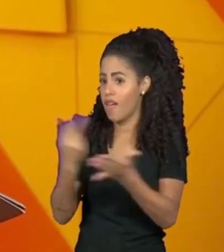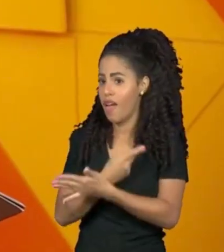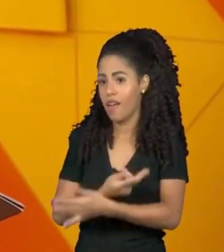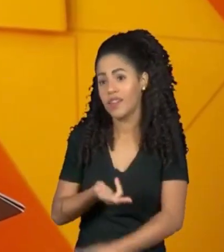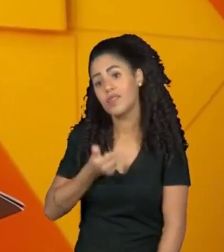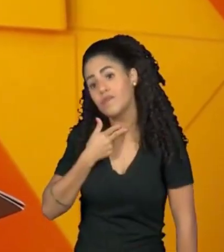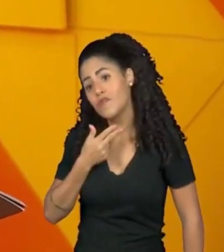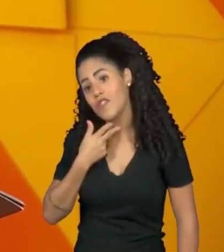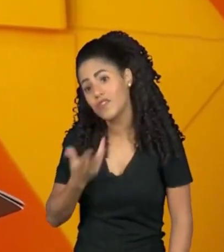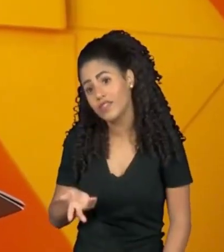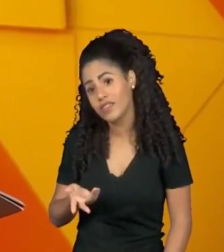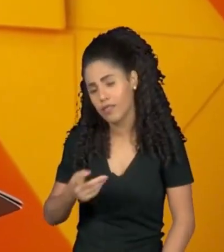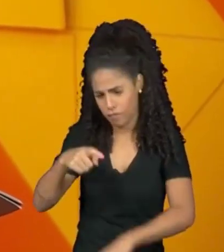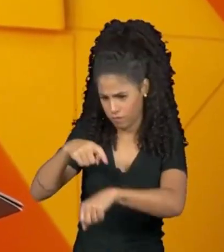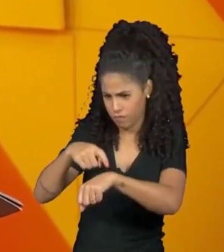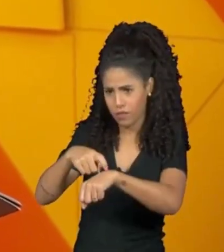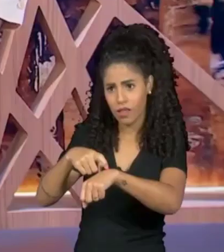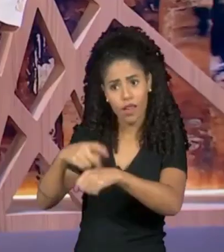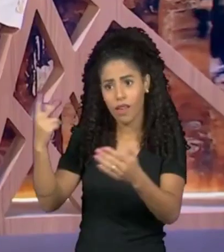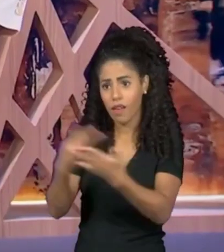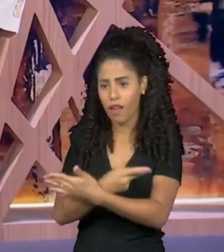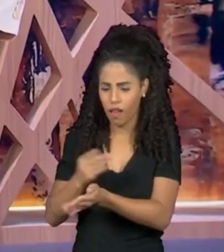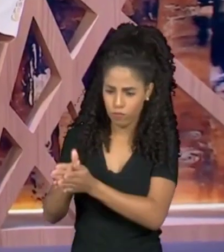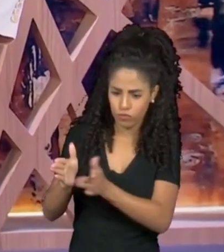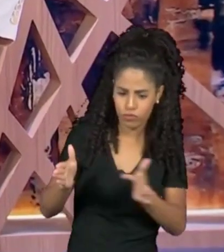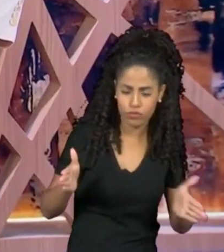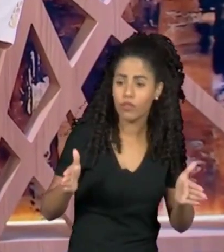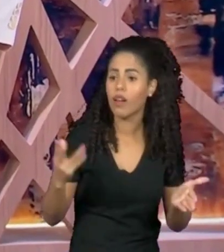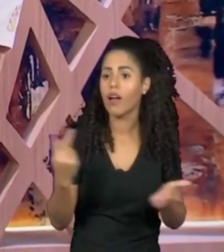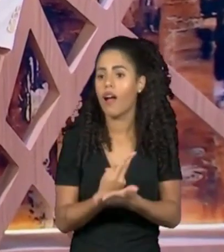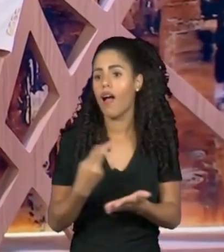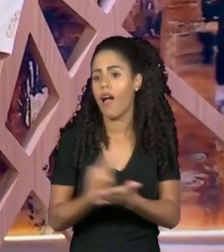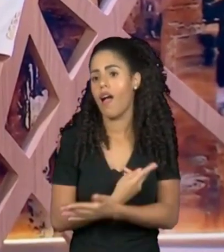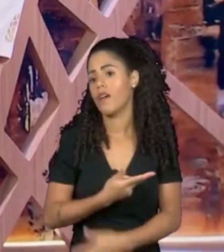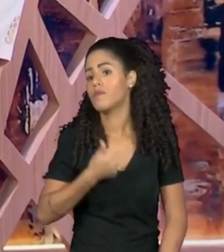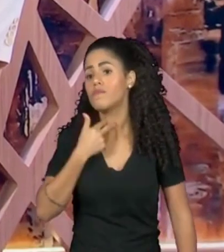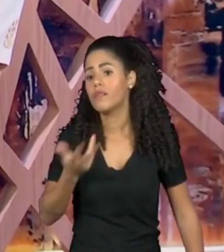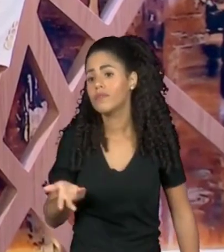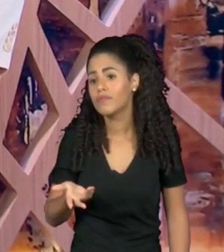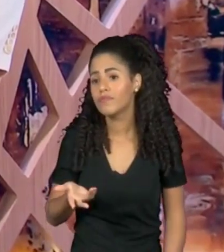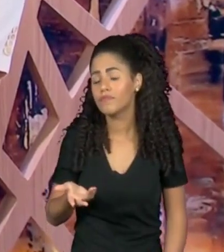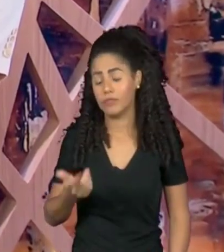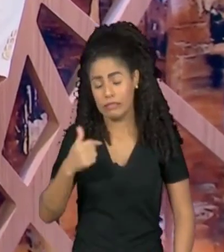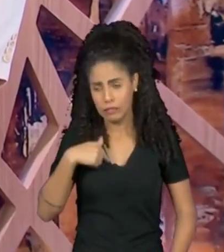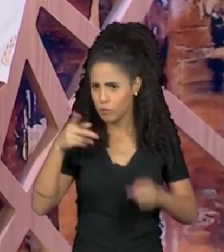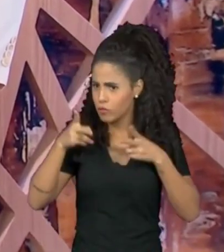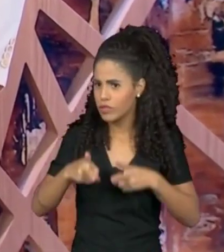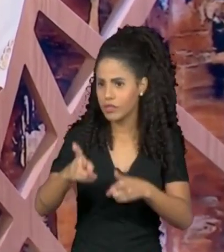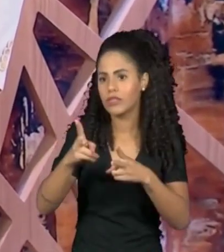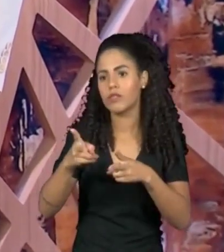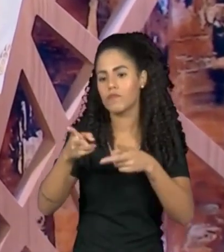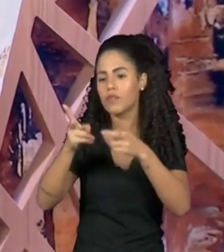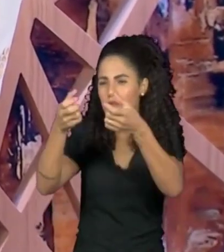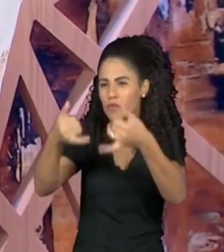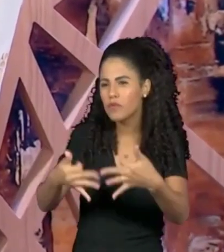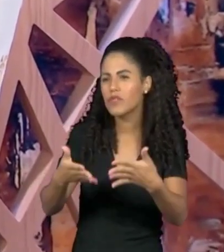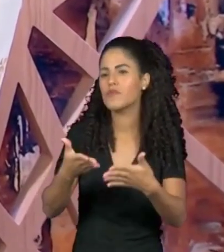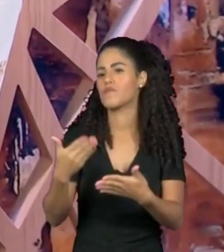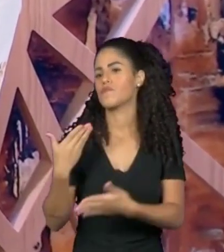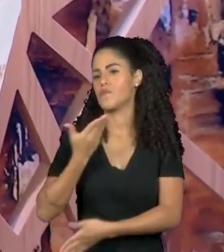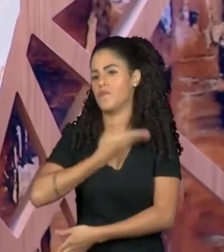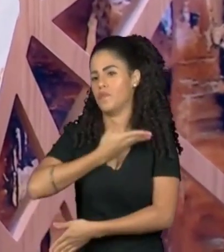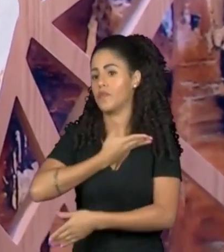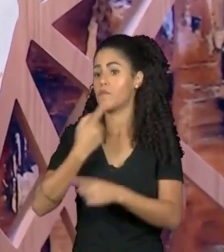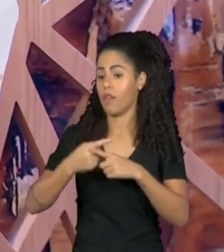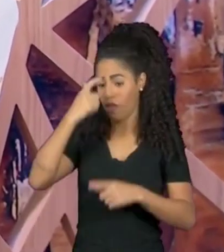Não pode errar em momento algum, pra vida, mas nas artes principalmente. Então, eu falo pros meus amigos que eu mato dois leões por dia, principalmente